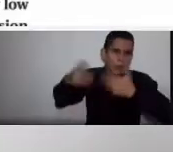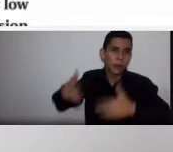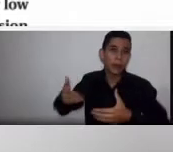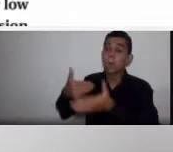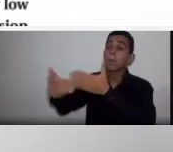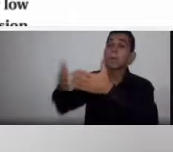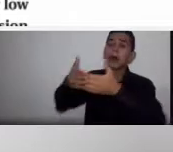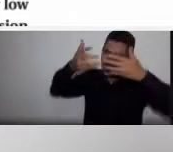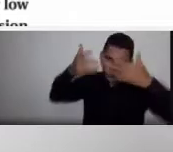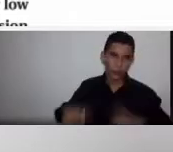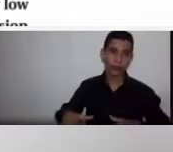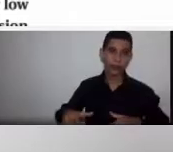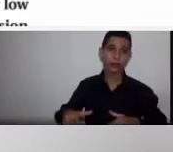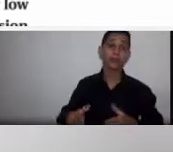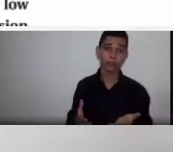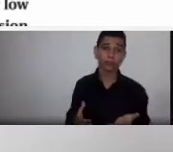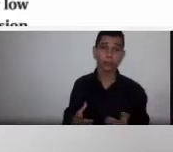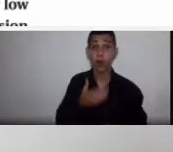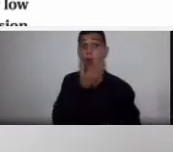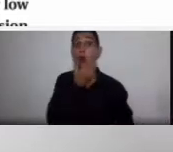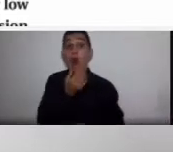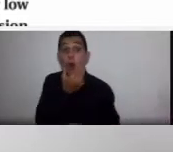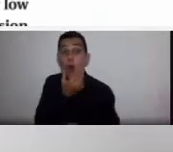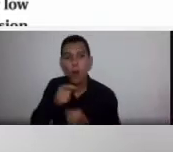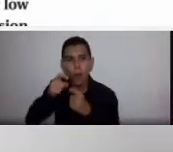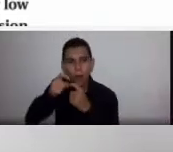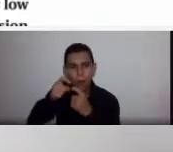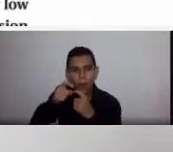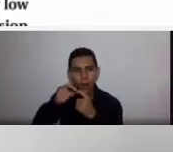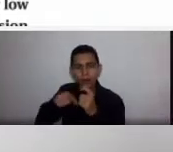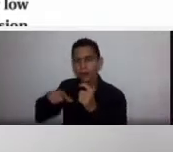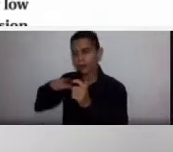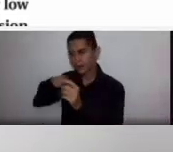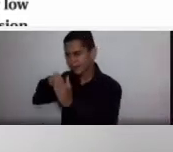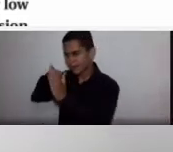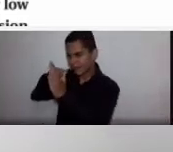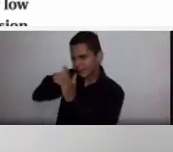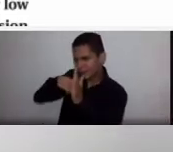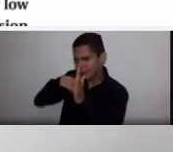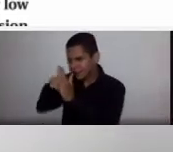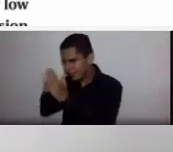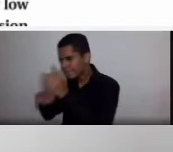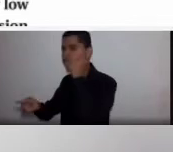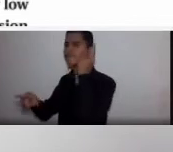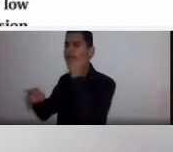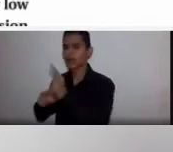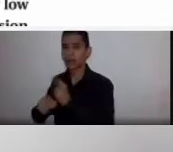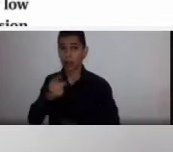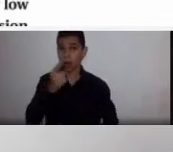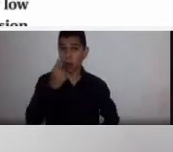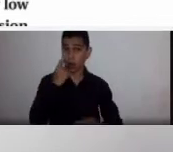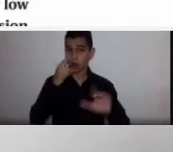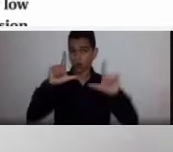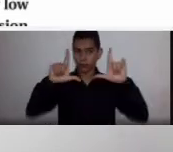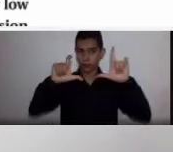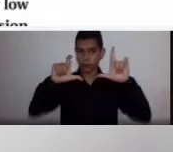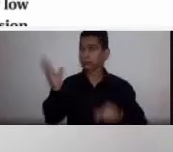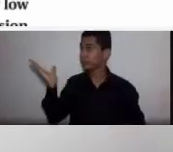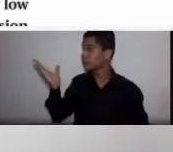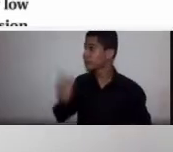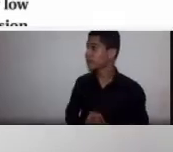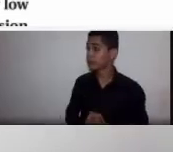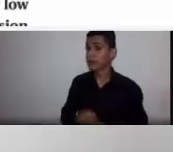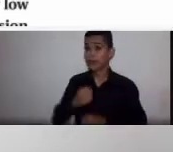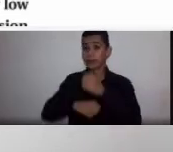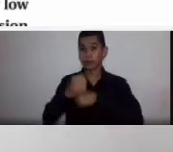trabalhos publicados com séries de inúmeros pacientes. Como esse trabalho publicado pelo doutor Carson, 2002, no qual